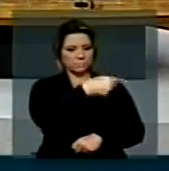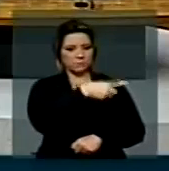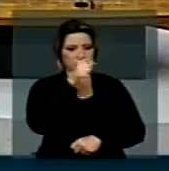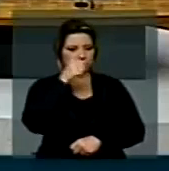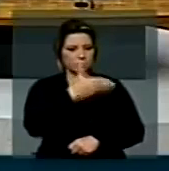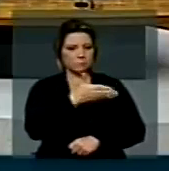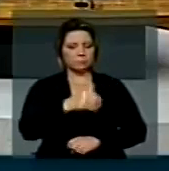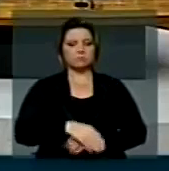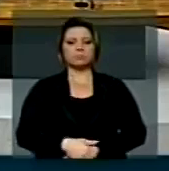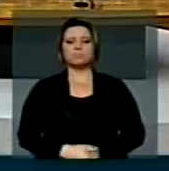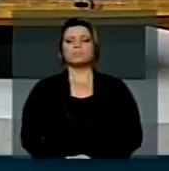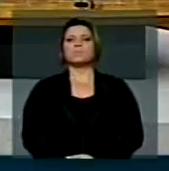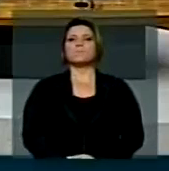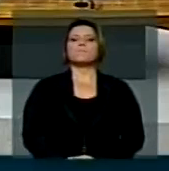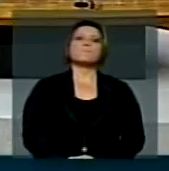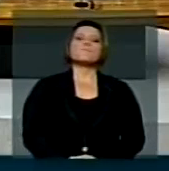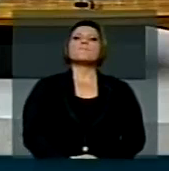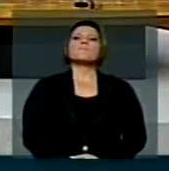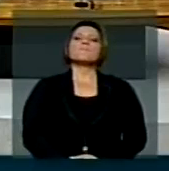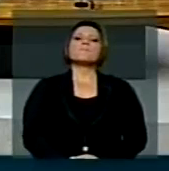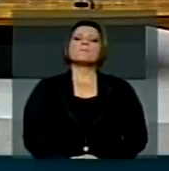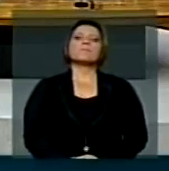Senhor presidente,